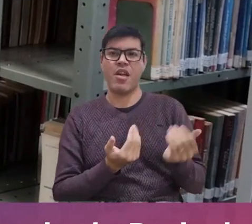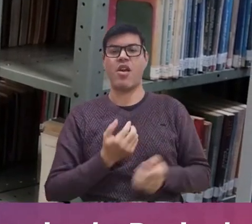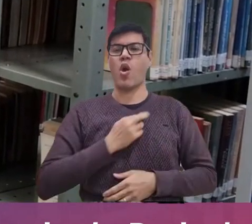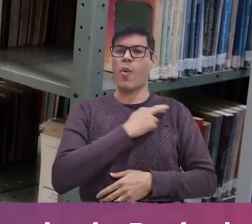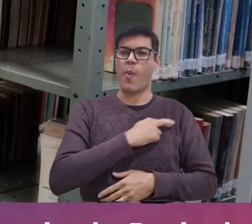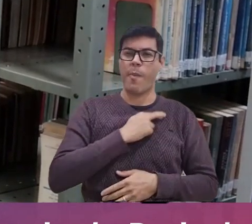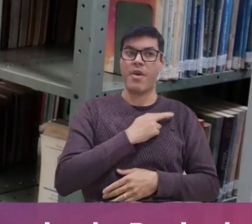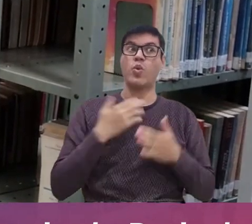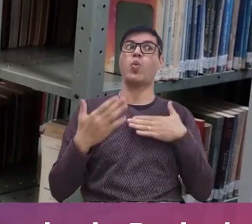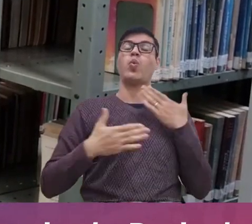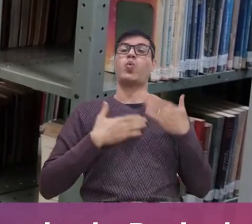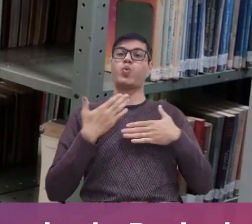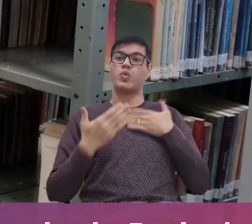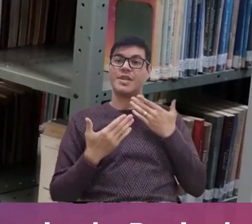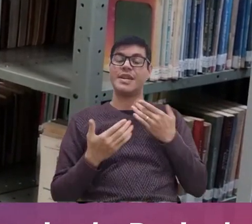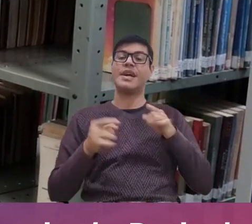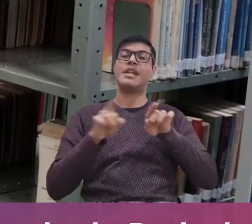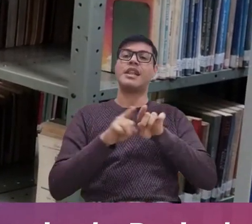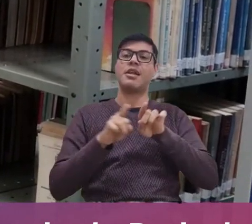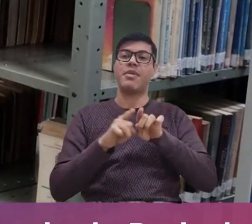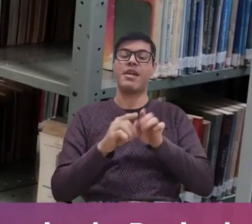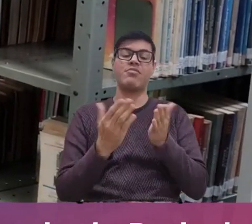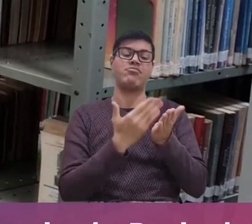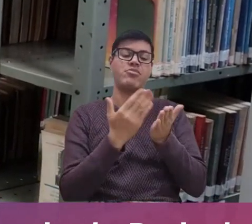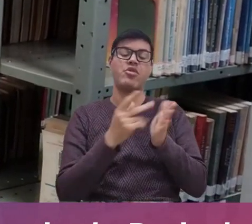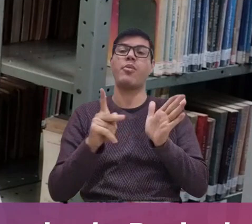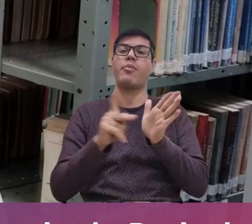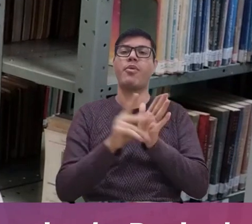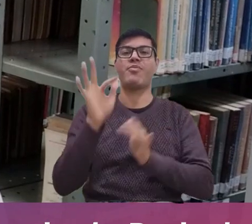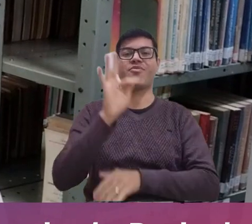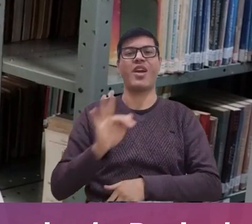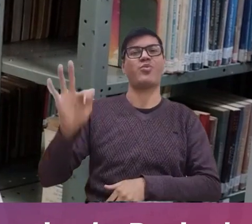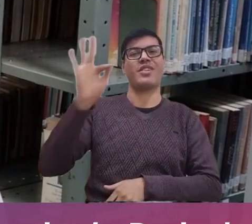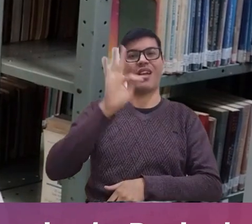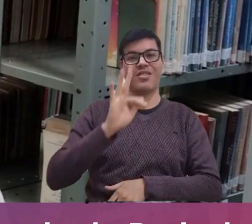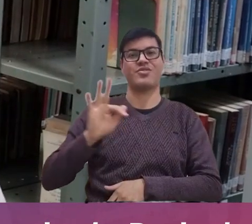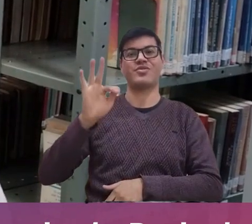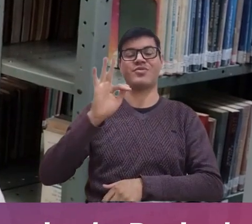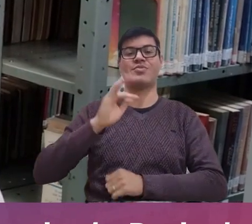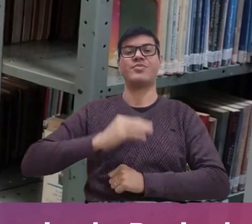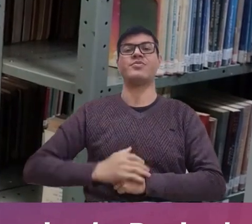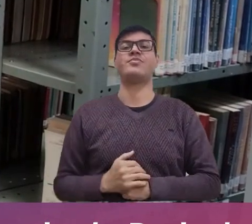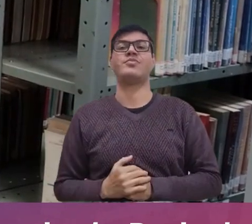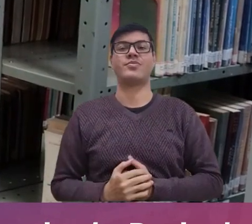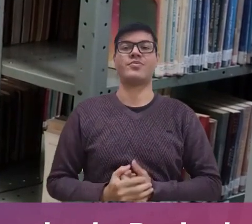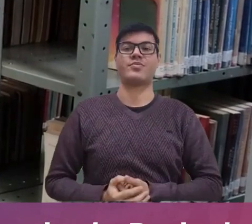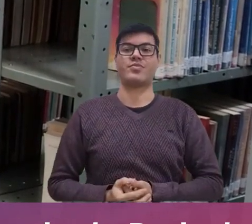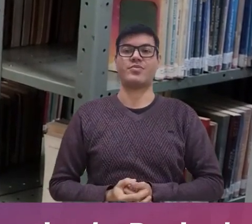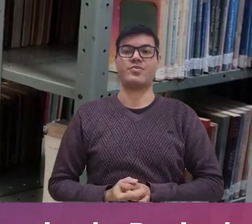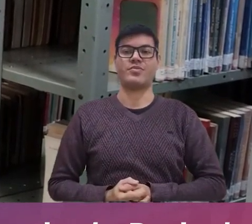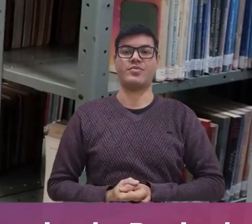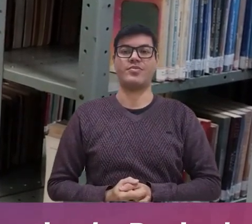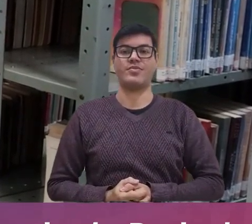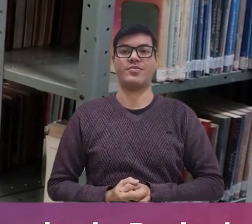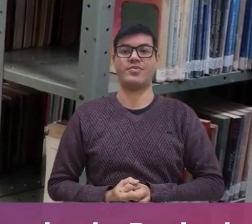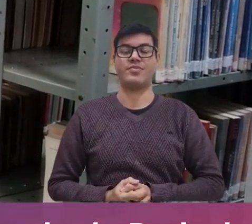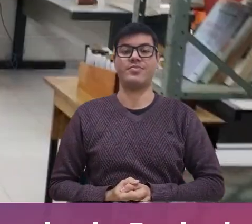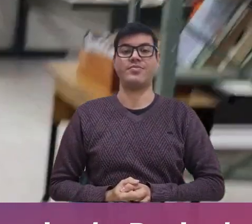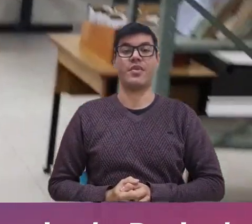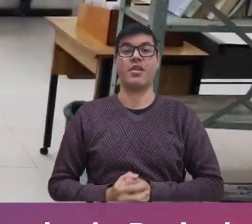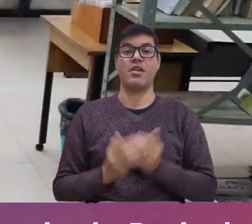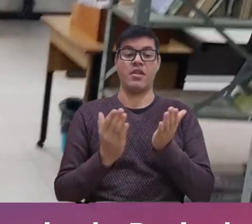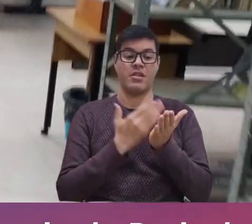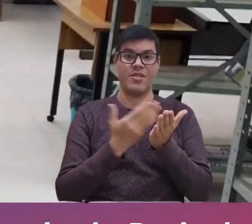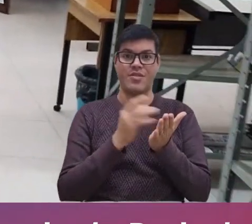romances, suspenses, e também os livros faltantes da relação da FUVEST e da Unicamp.